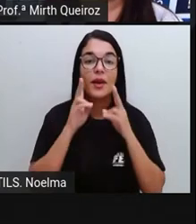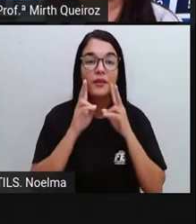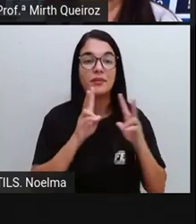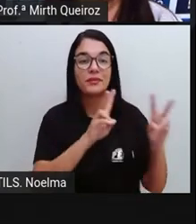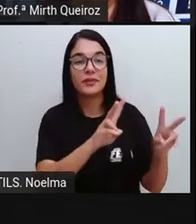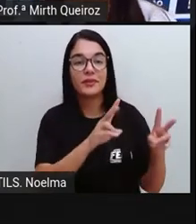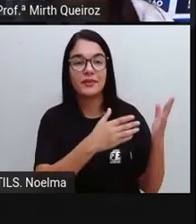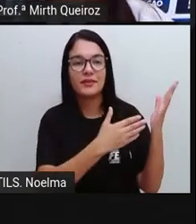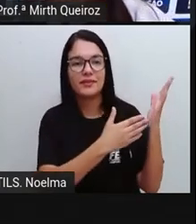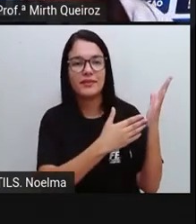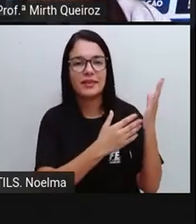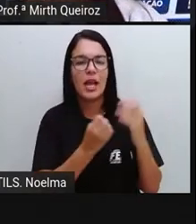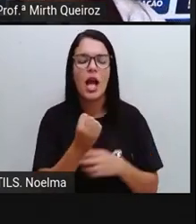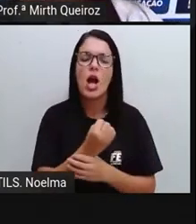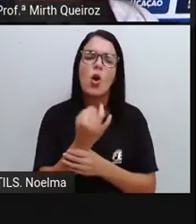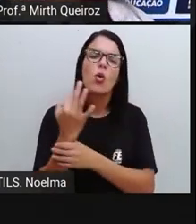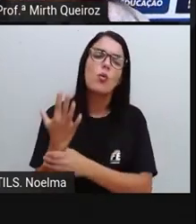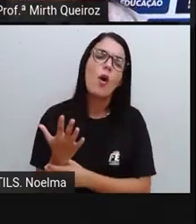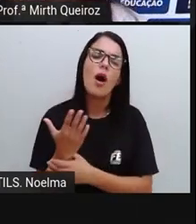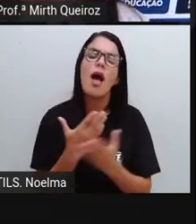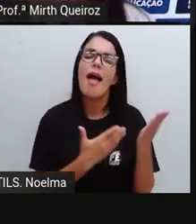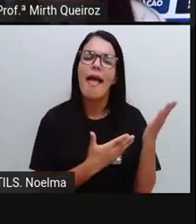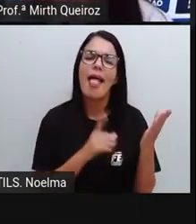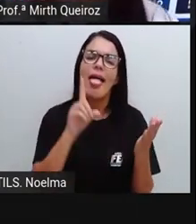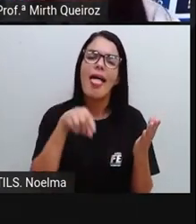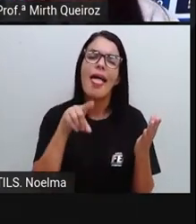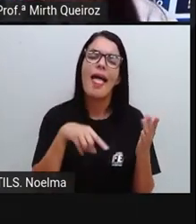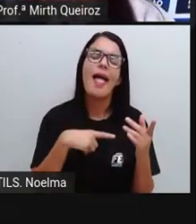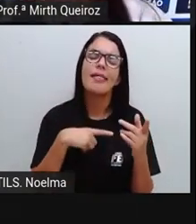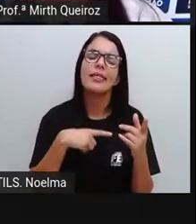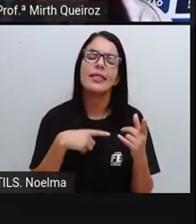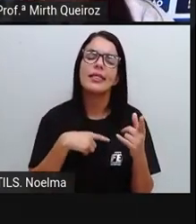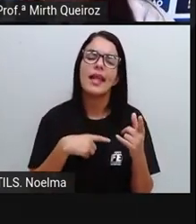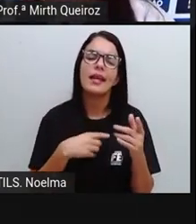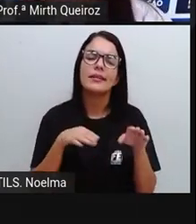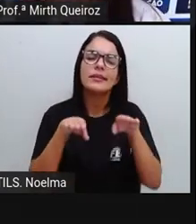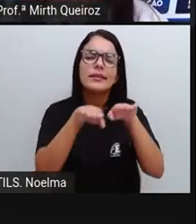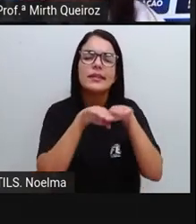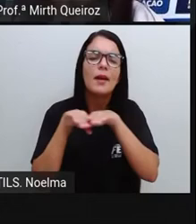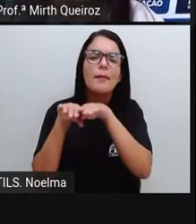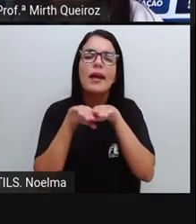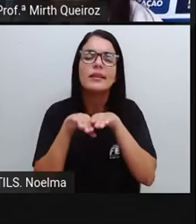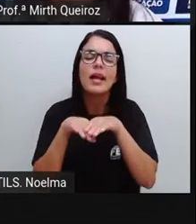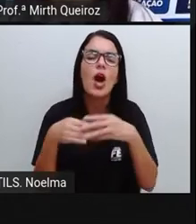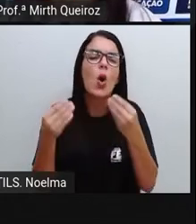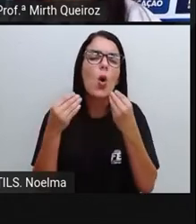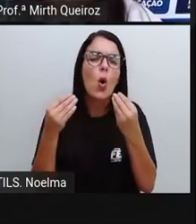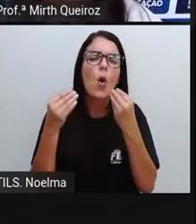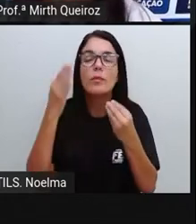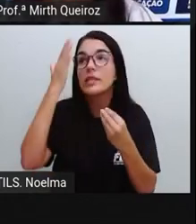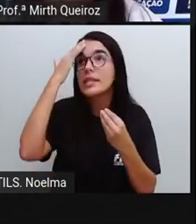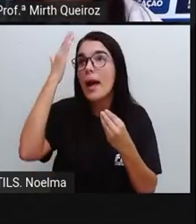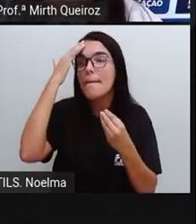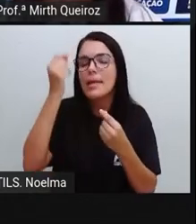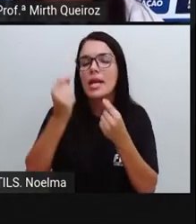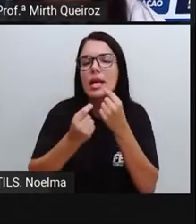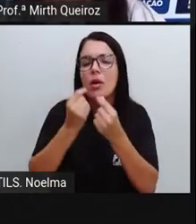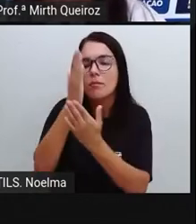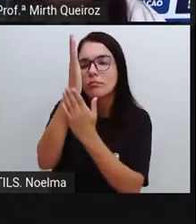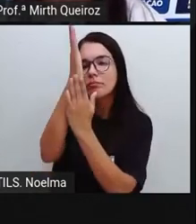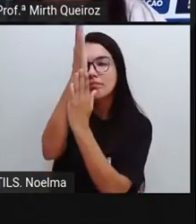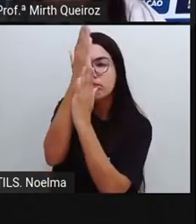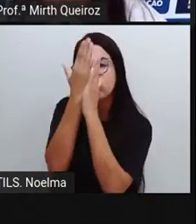figuras. Qual dessas figuras ou quais essas figuras são simétricas? Como é que a gente poderia traçar aí